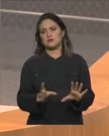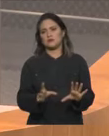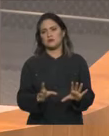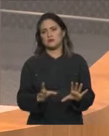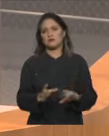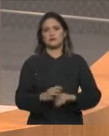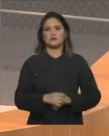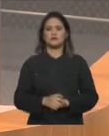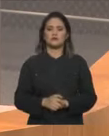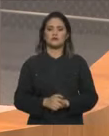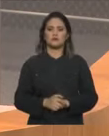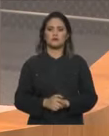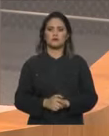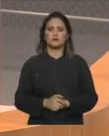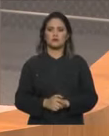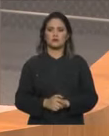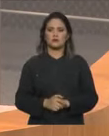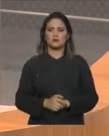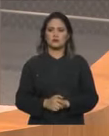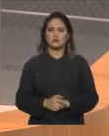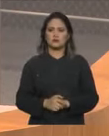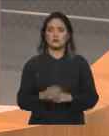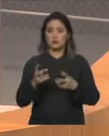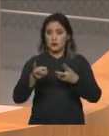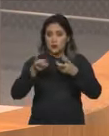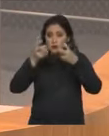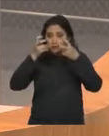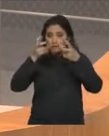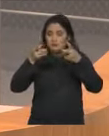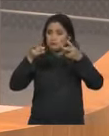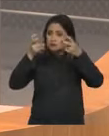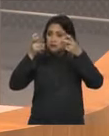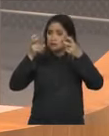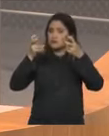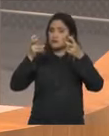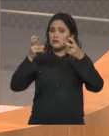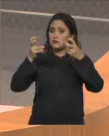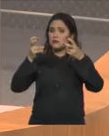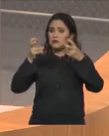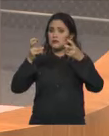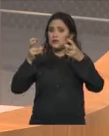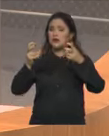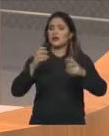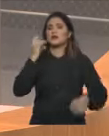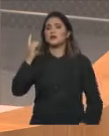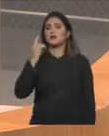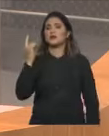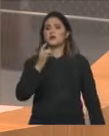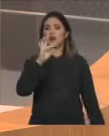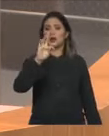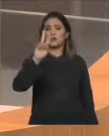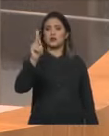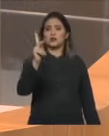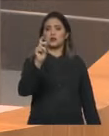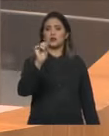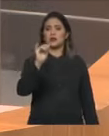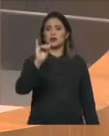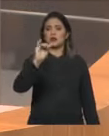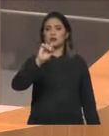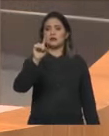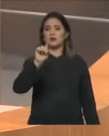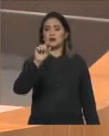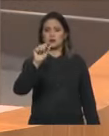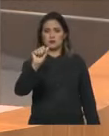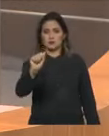E é por isso que, ao receber uma reivindicação da deputada Thaís Ortegal, eu, como presidente da Comissão de Direitos Humanos, que